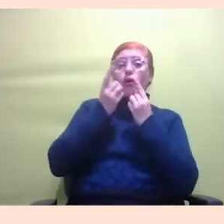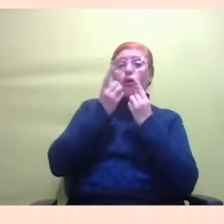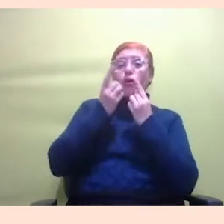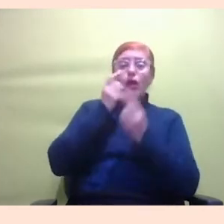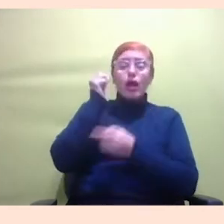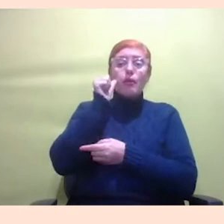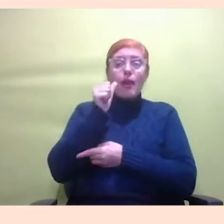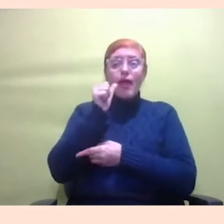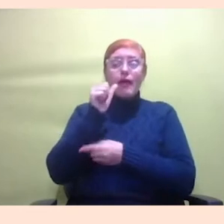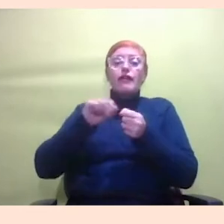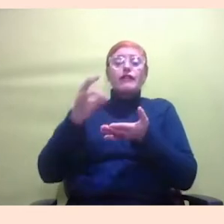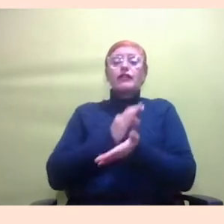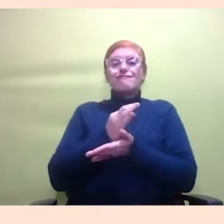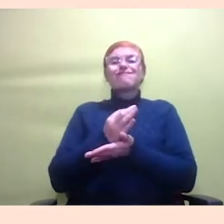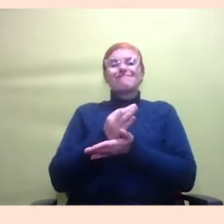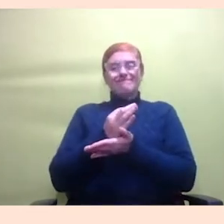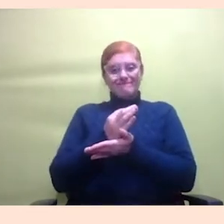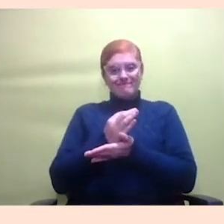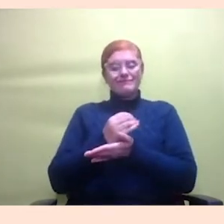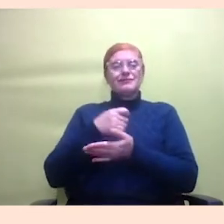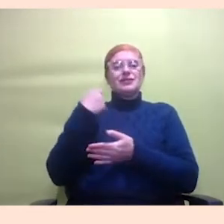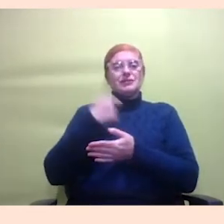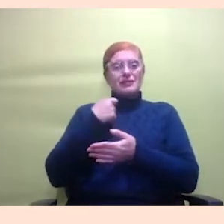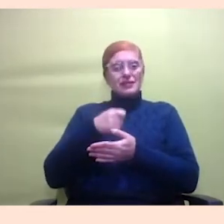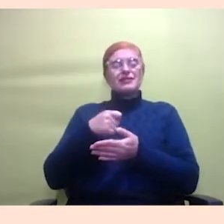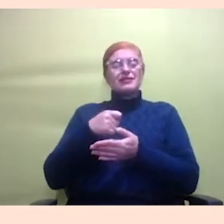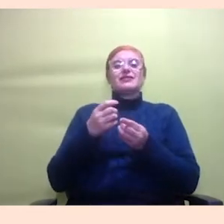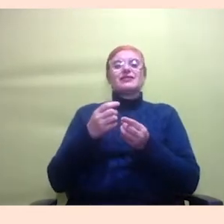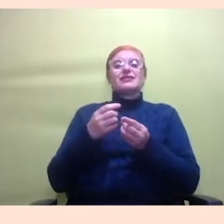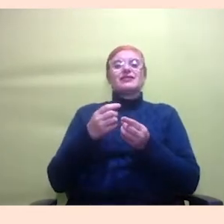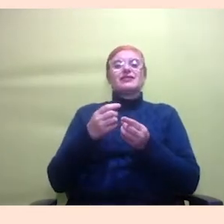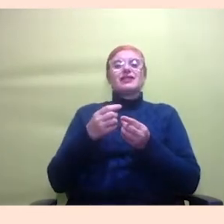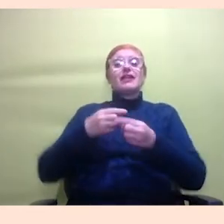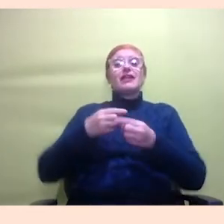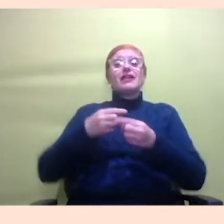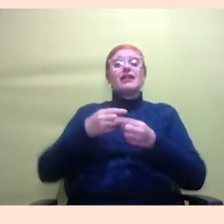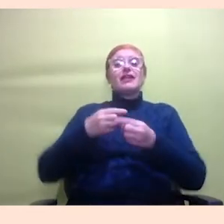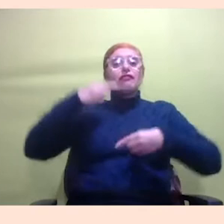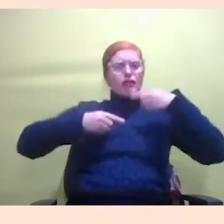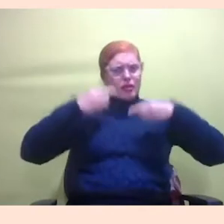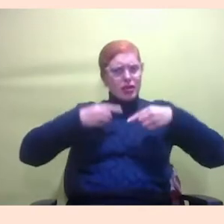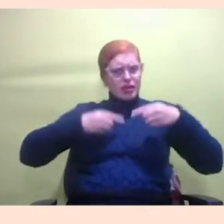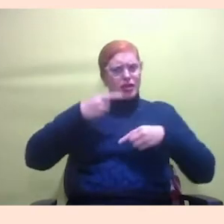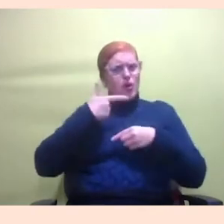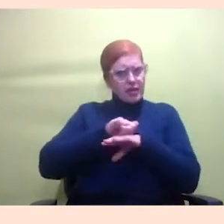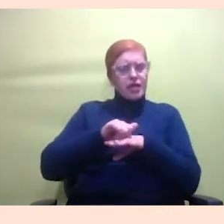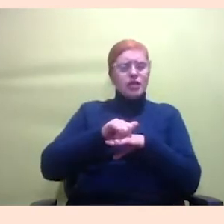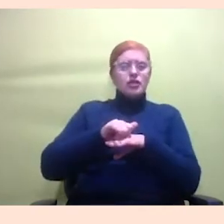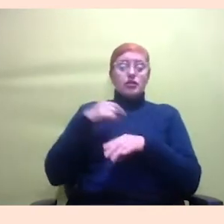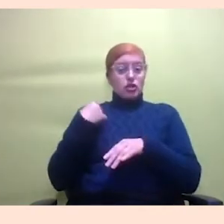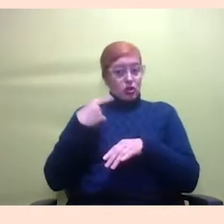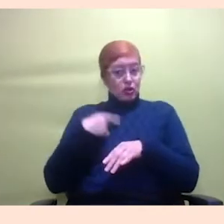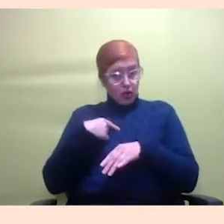além disso, a gente vai debater uma outra perspectiva que talvez a gente, né, que está acostumada a lidar com a perspectiva da cidade,